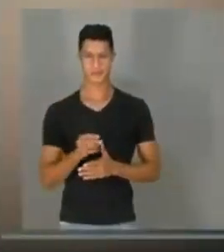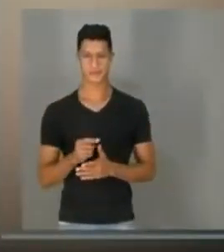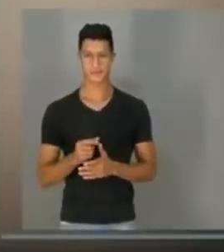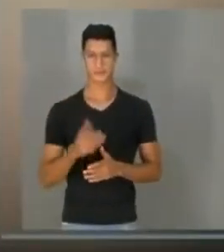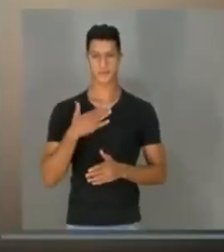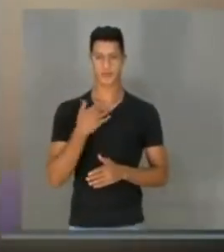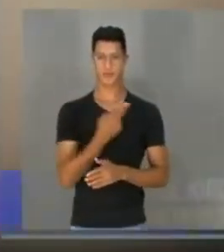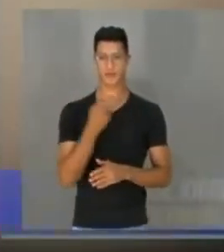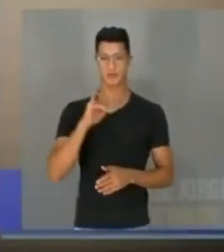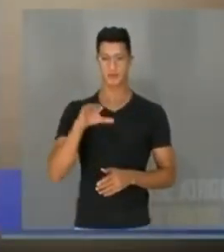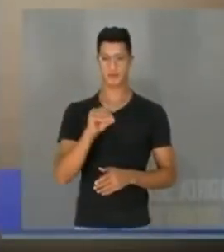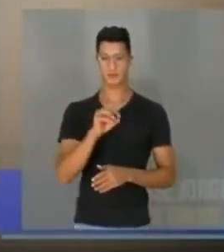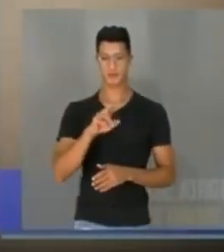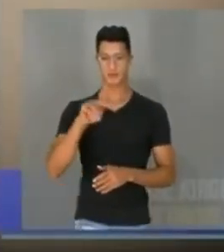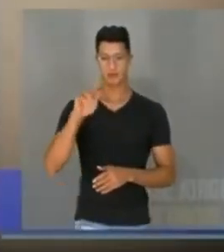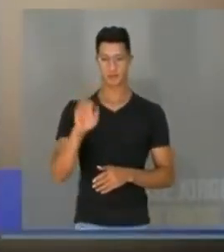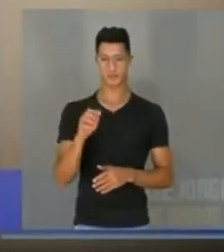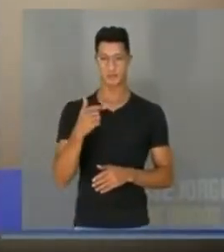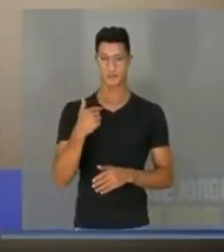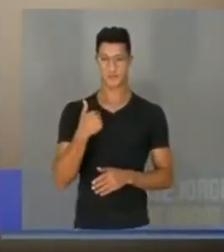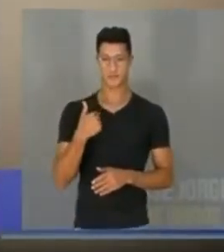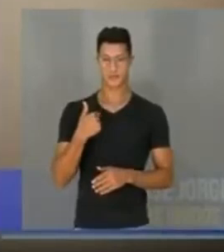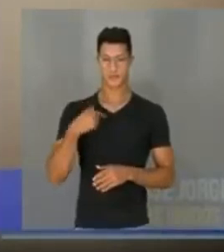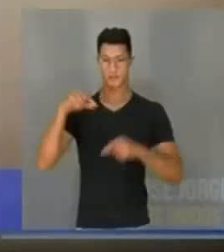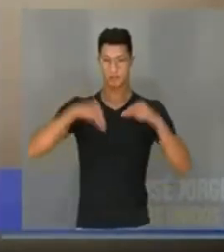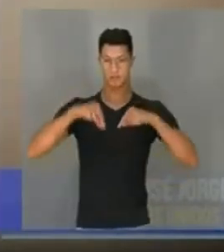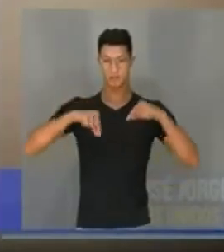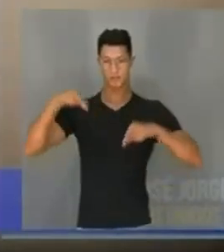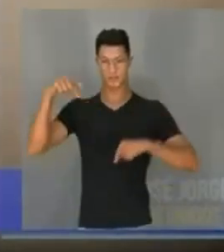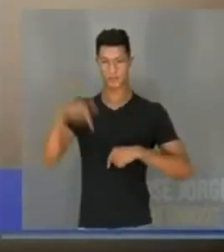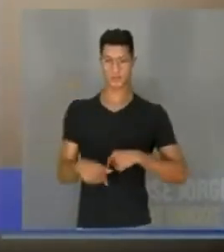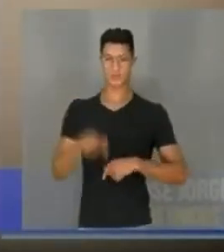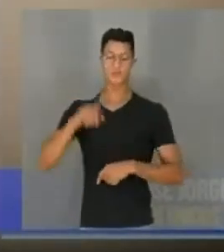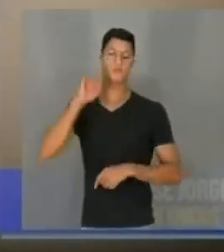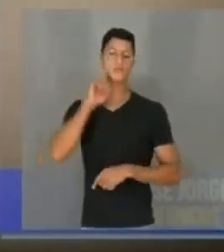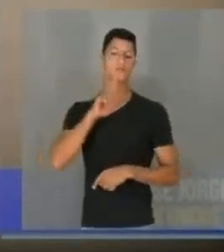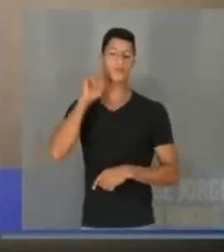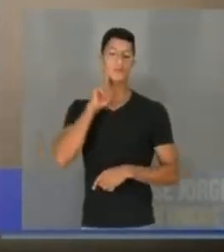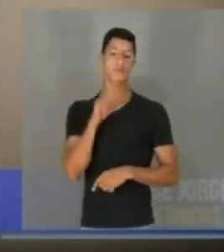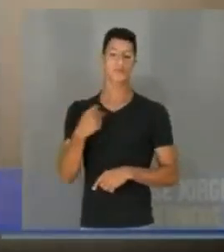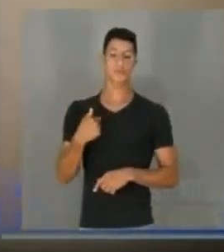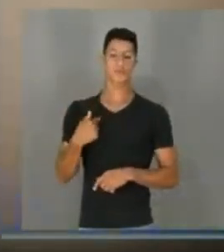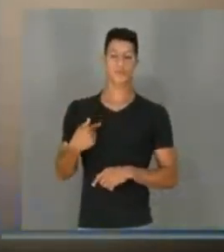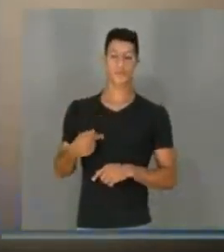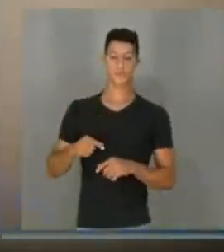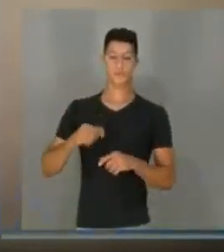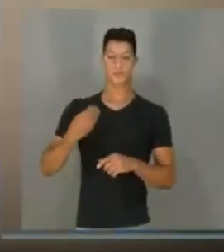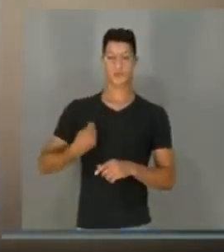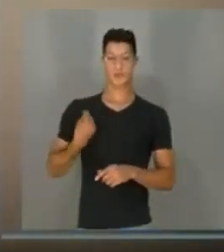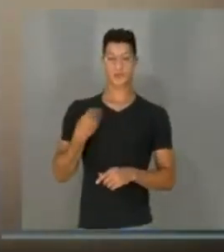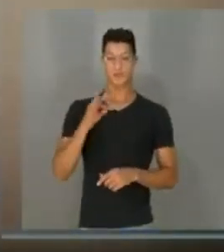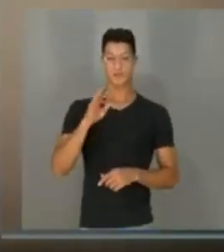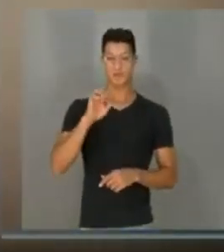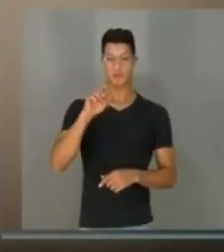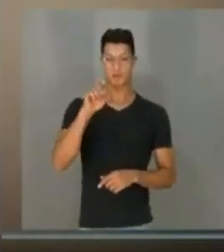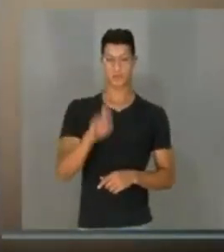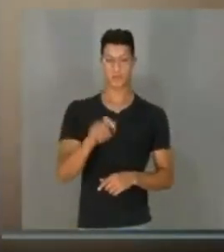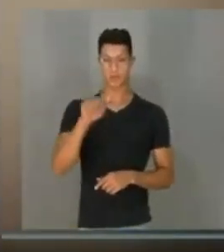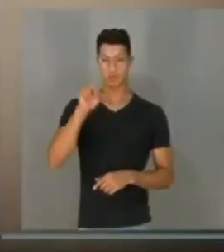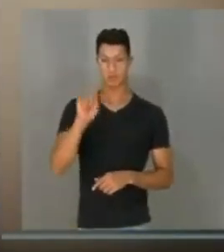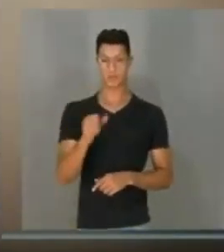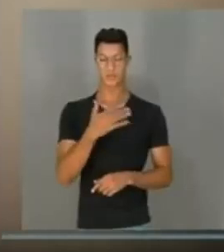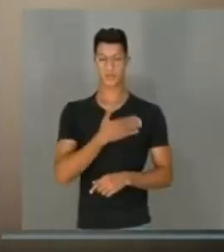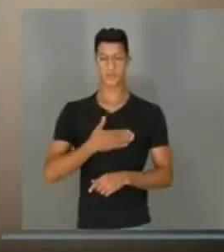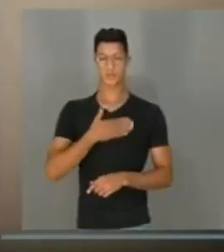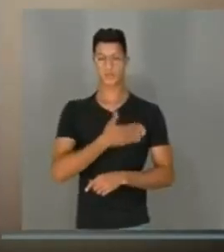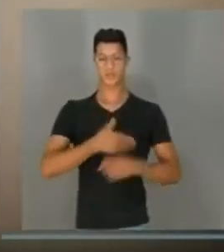Meu nome é Jorge Gomes, e eu sou acupunturista aqui nos Estados Unidos. Vivo em Texas, e eu gostaria